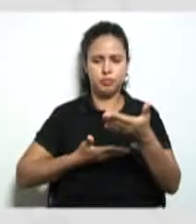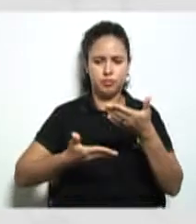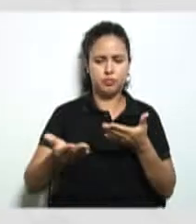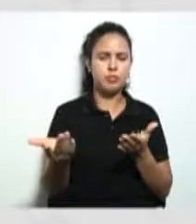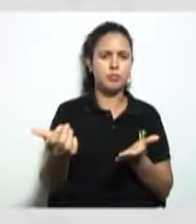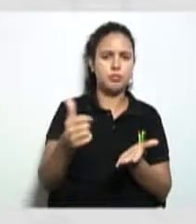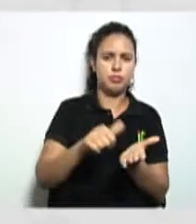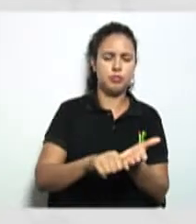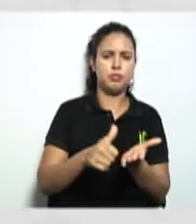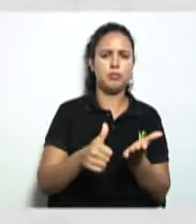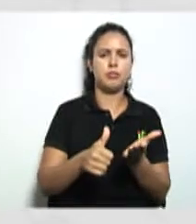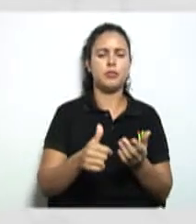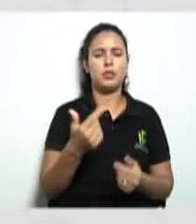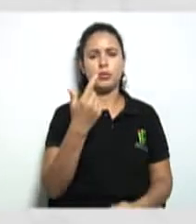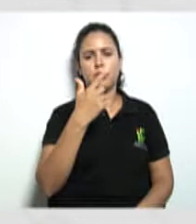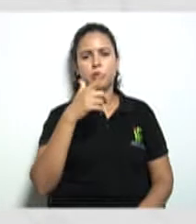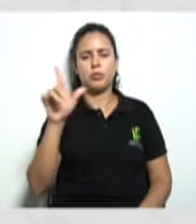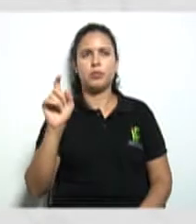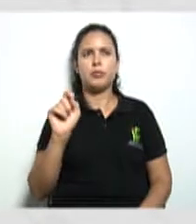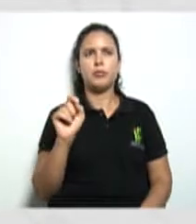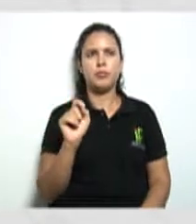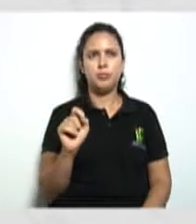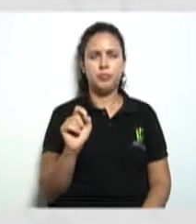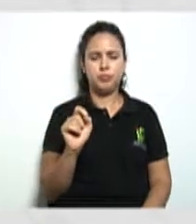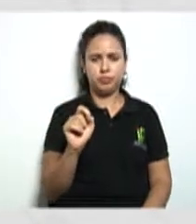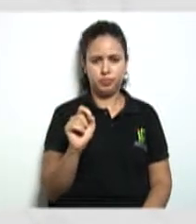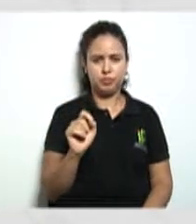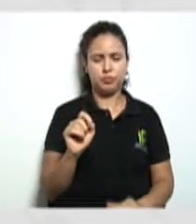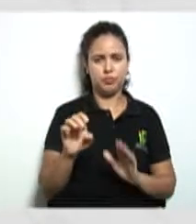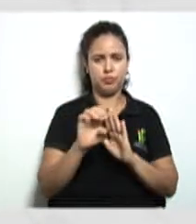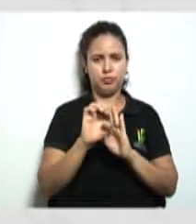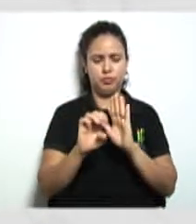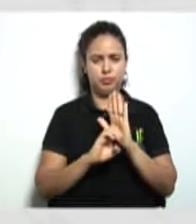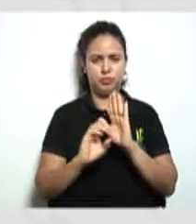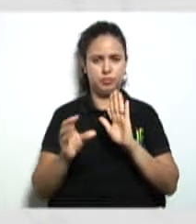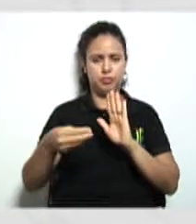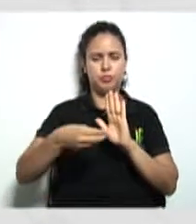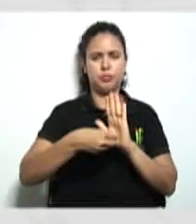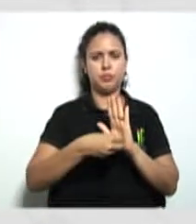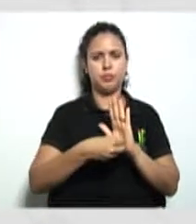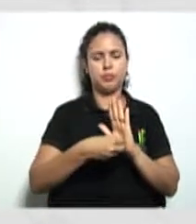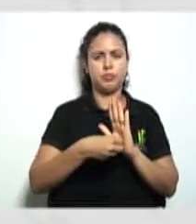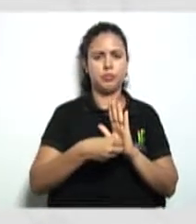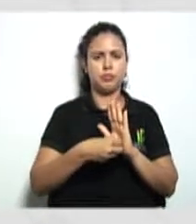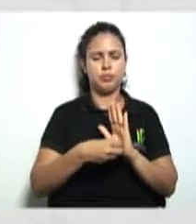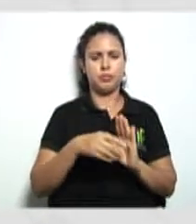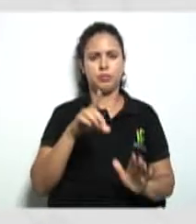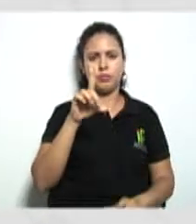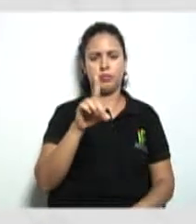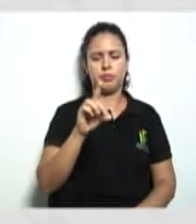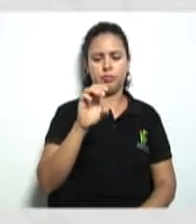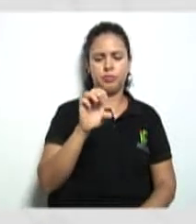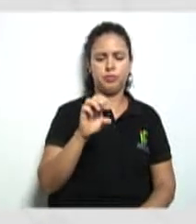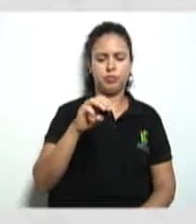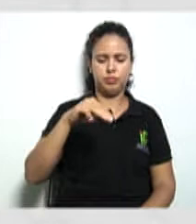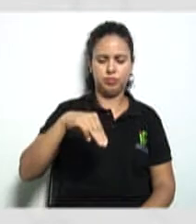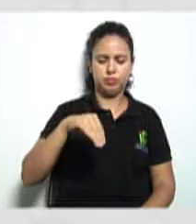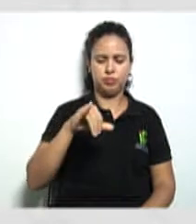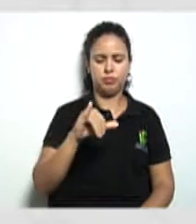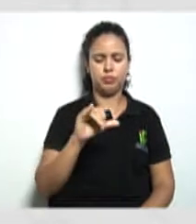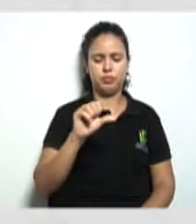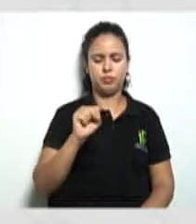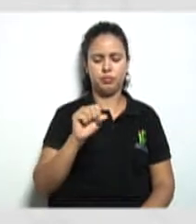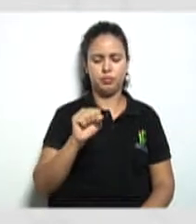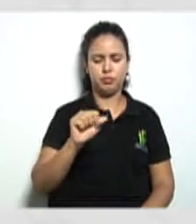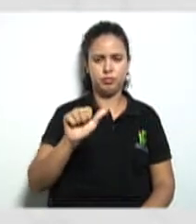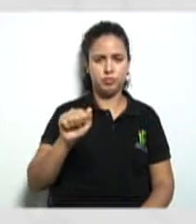outro ponto aqui ó que vai também estar estabelecido dentro do estatuto é a demissão o que